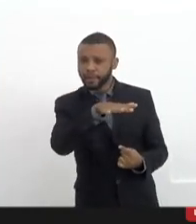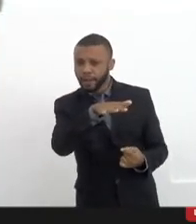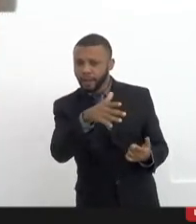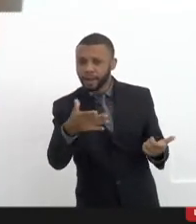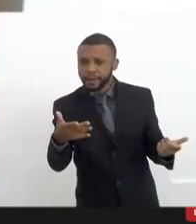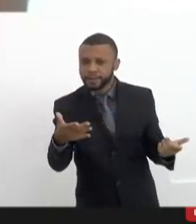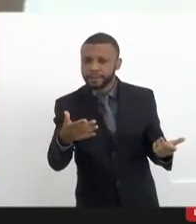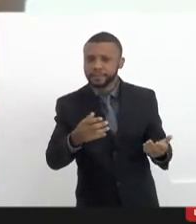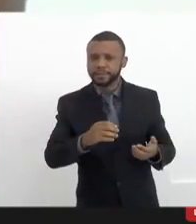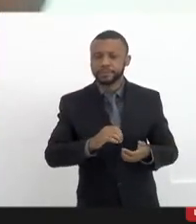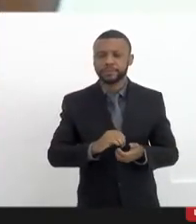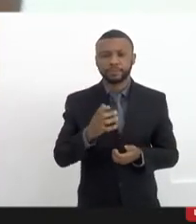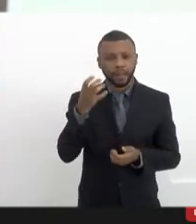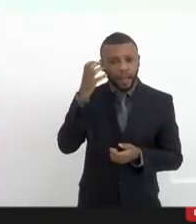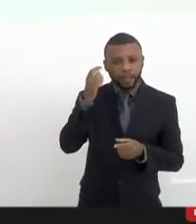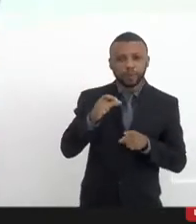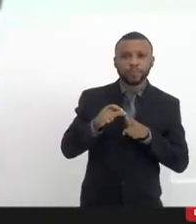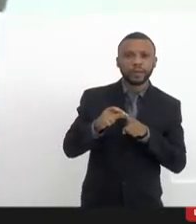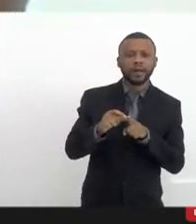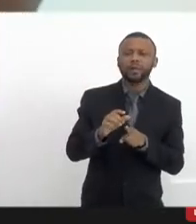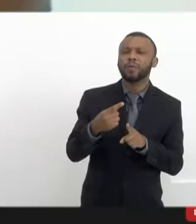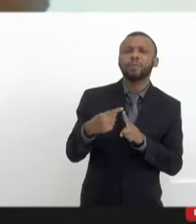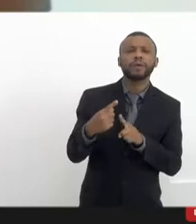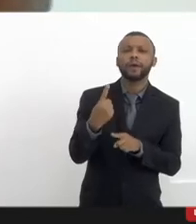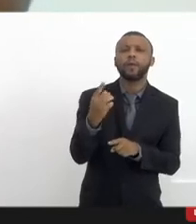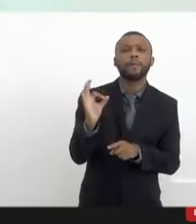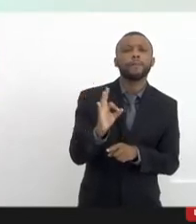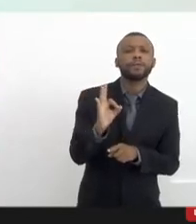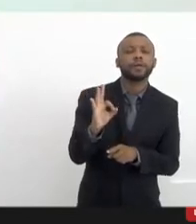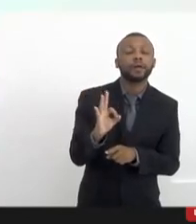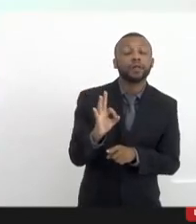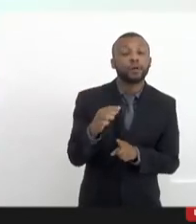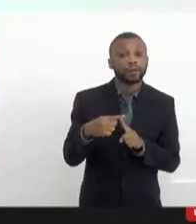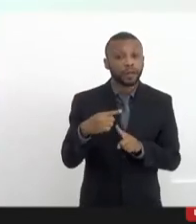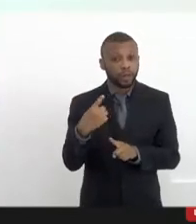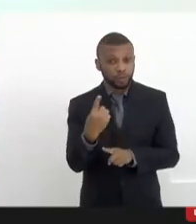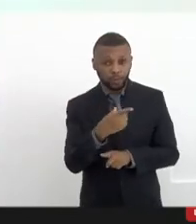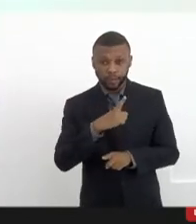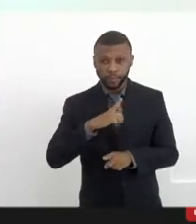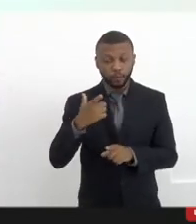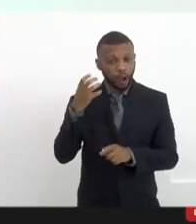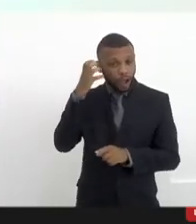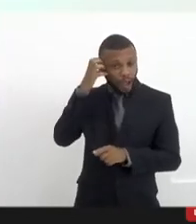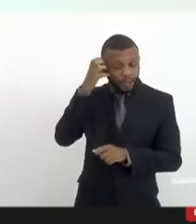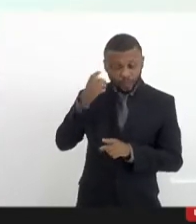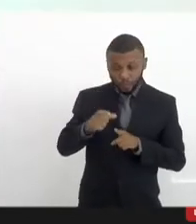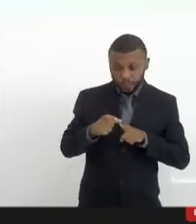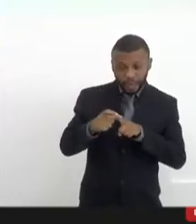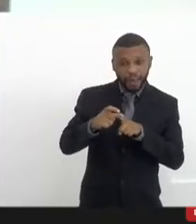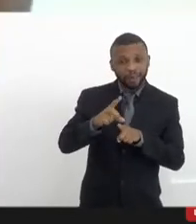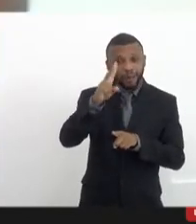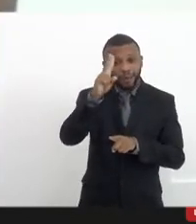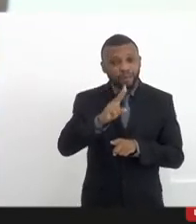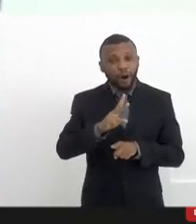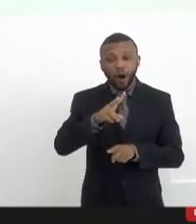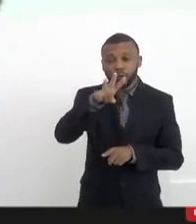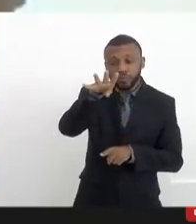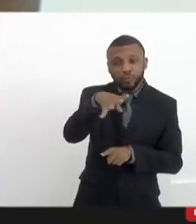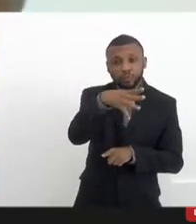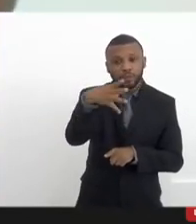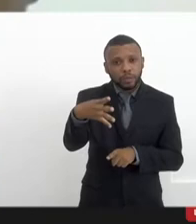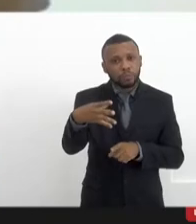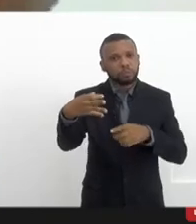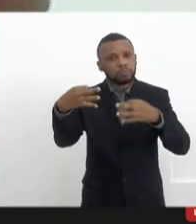pública para as rádios comunitárias. Por quê? Se aonde nós temos rádios comunitárias fortes, com programação decente,